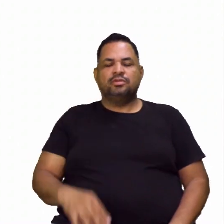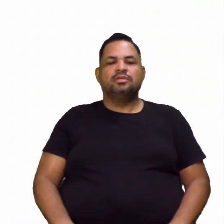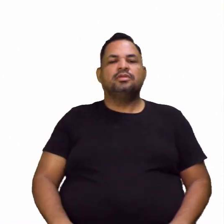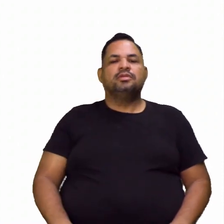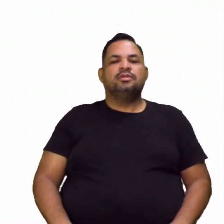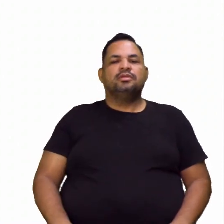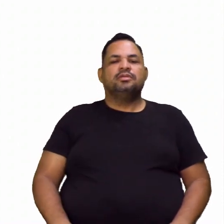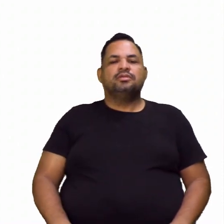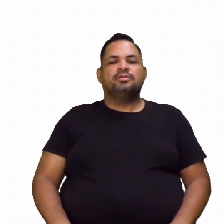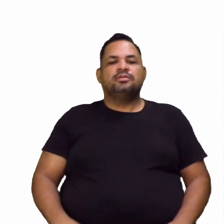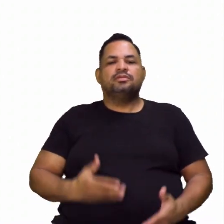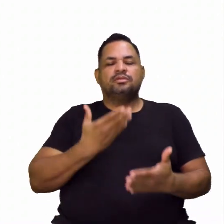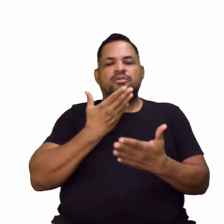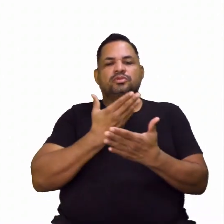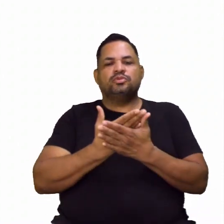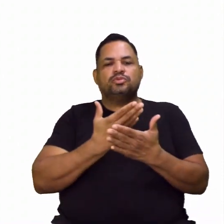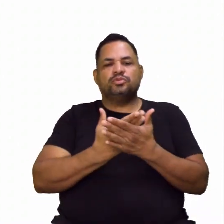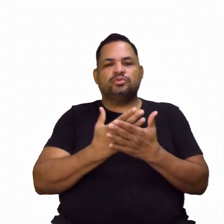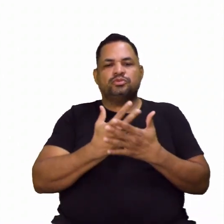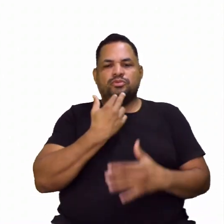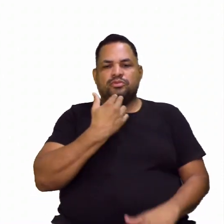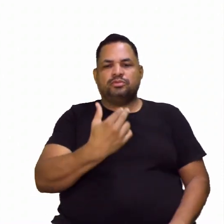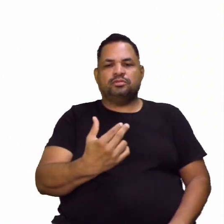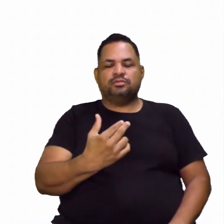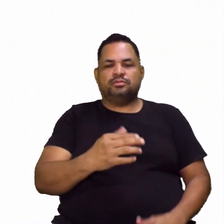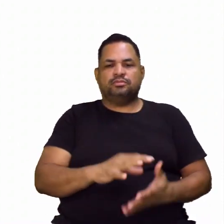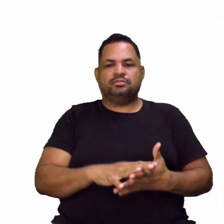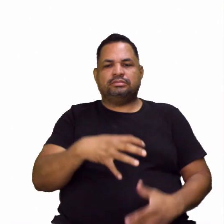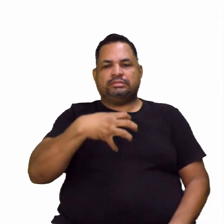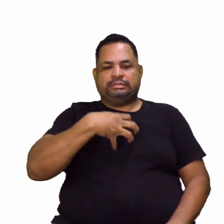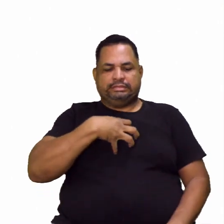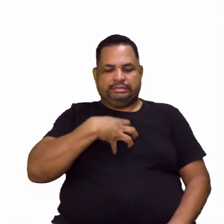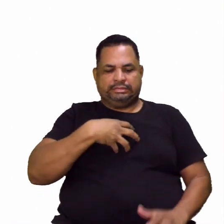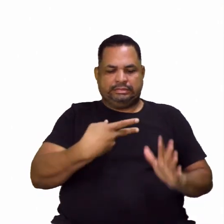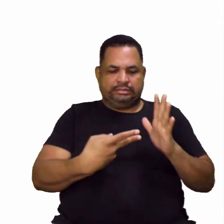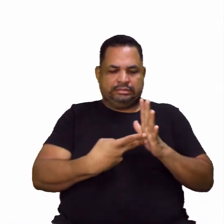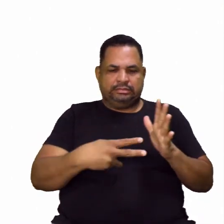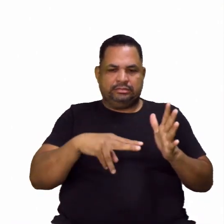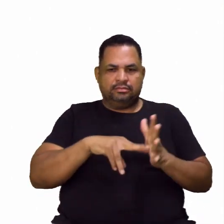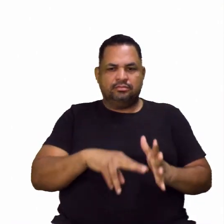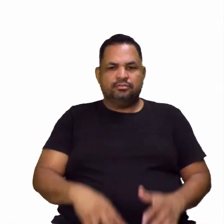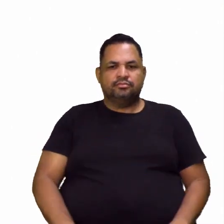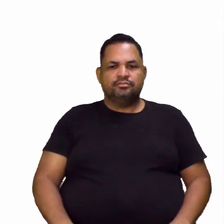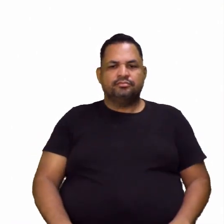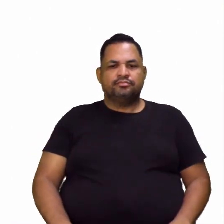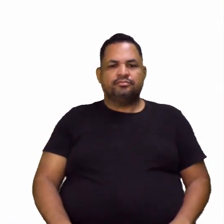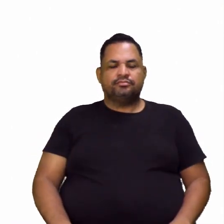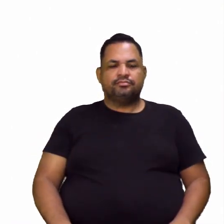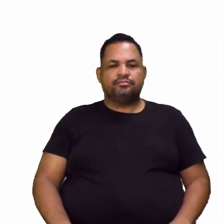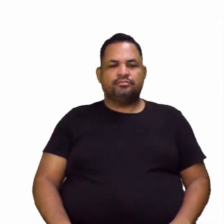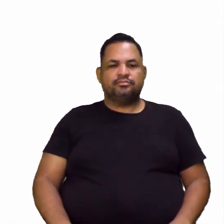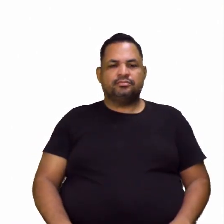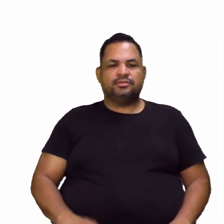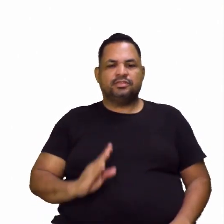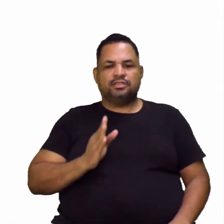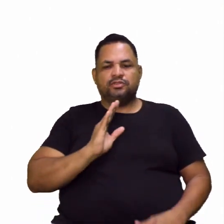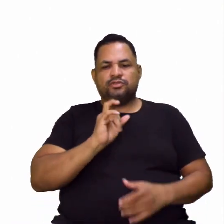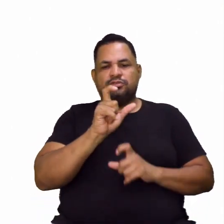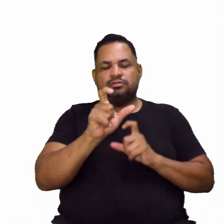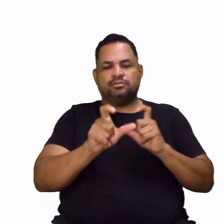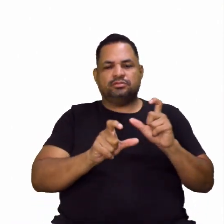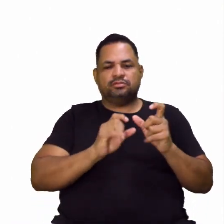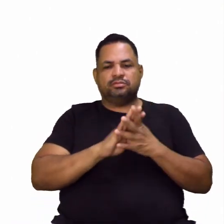Olha só, estudo da língua semântica. Ó, já estudamos aqui a morfologia,